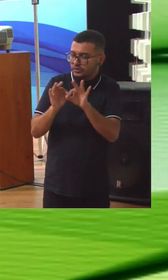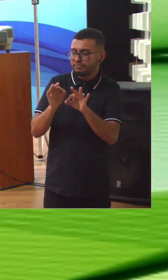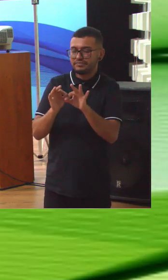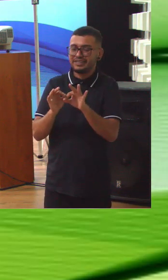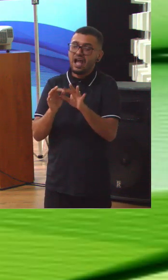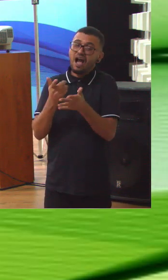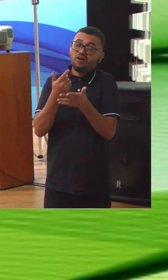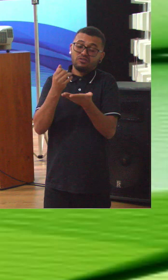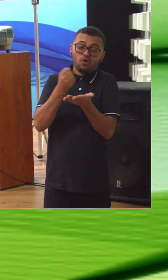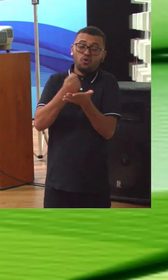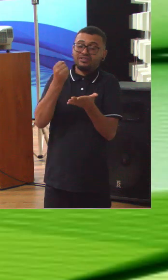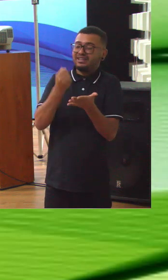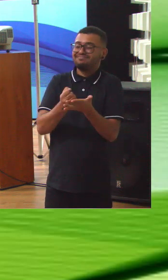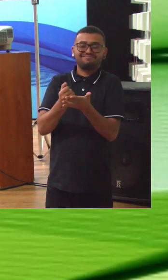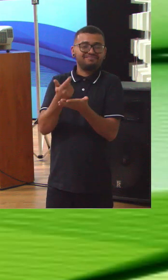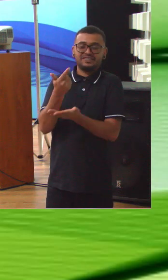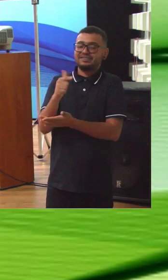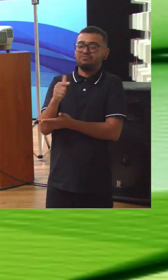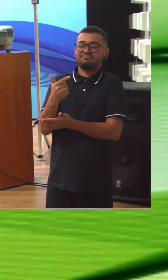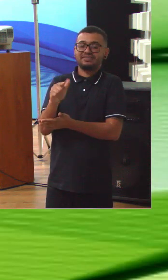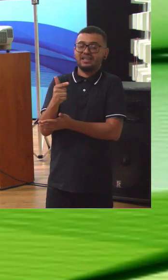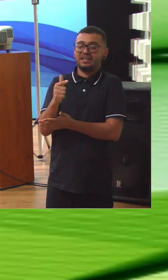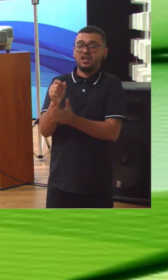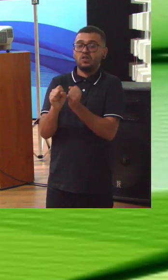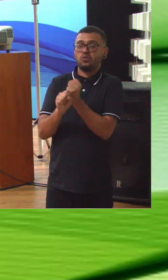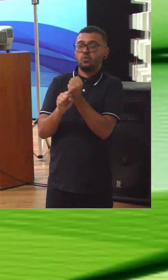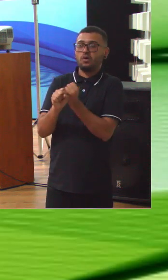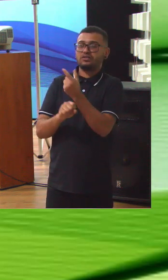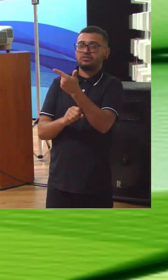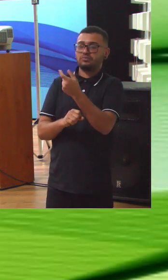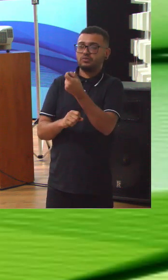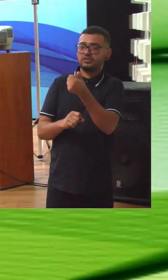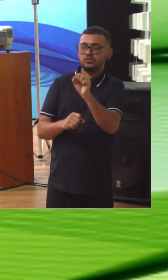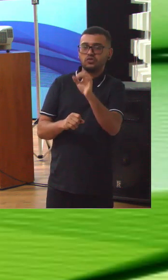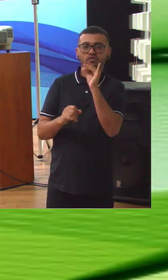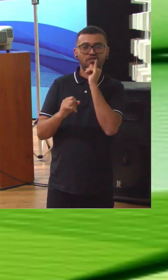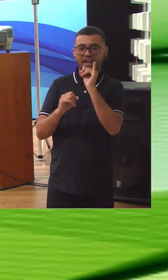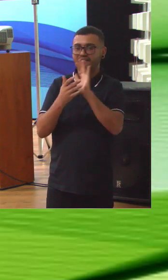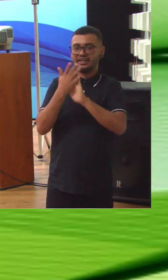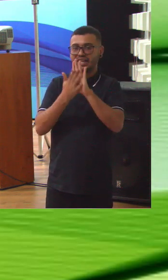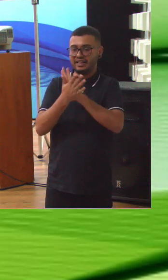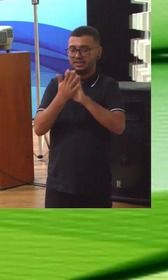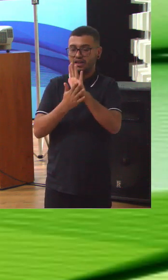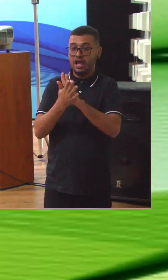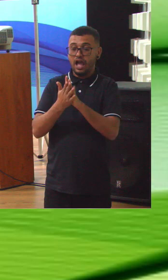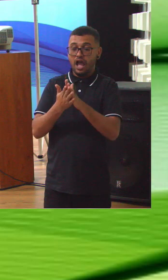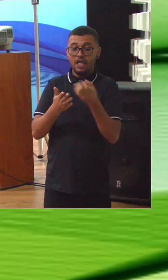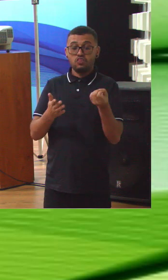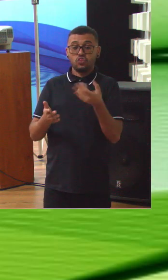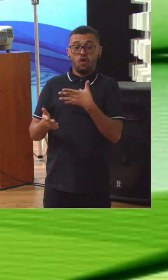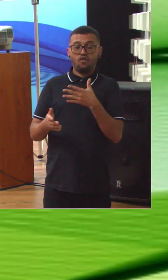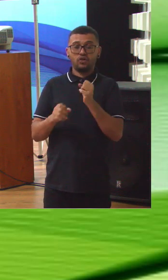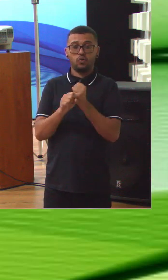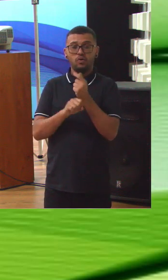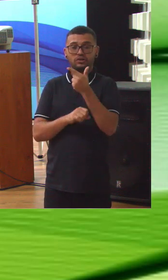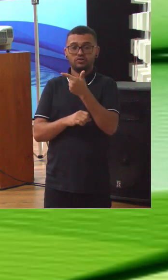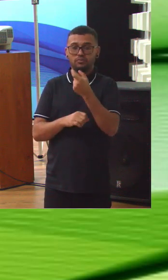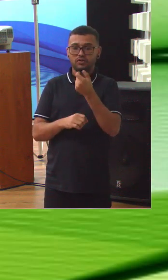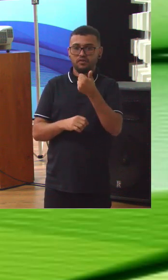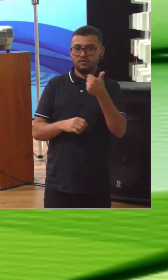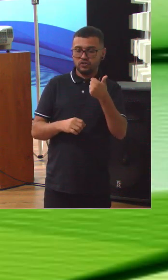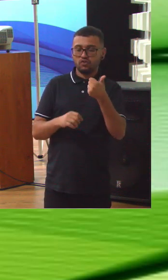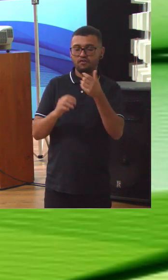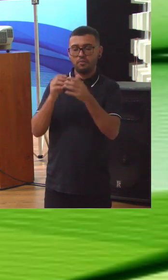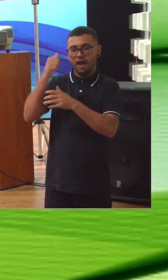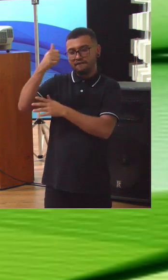de onde sair porque em 2018 essa não era uma dimensão mensurada. Nós temos ela agora em 2021. Então na próxima edição nós vamos poder